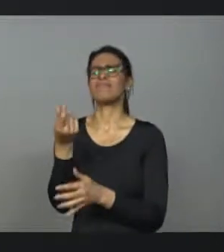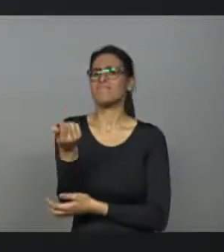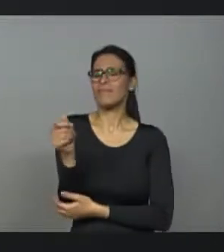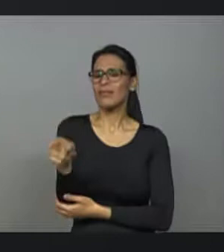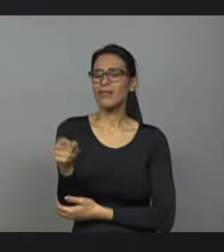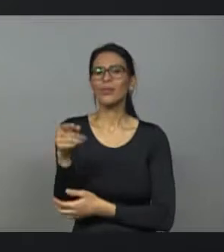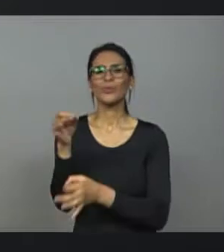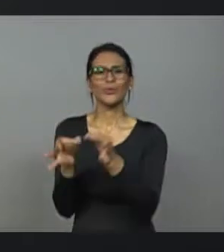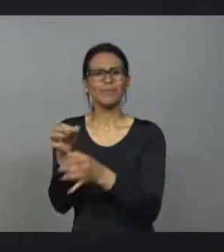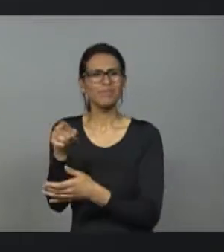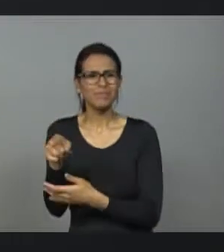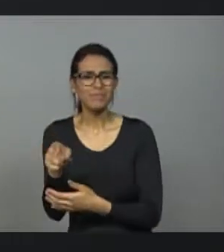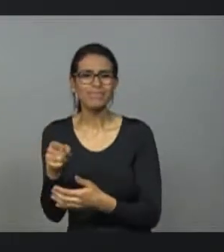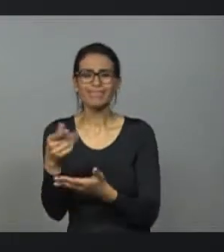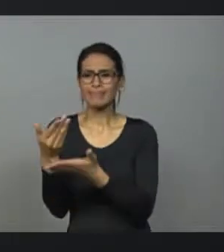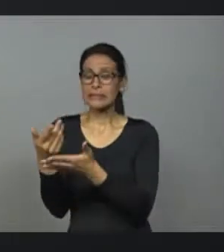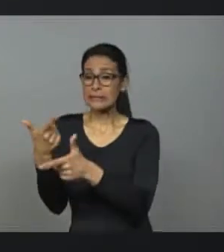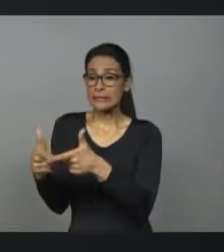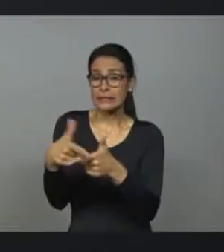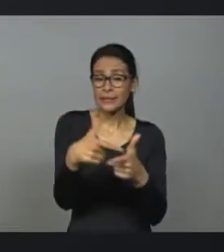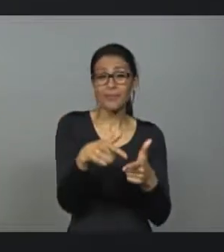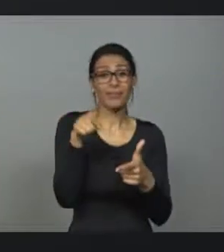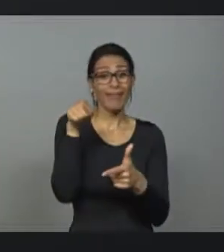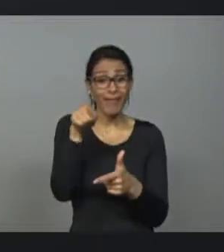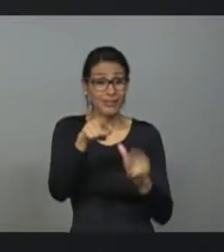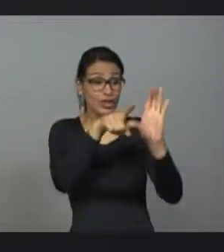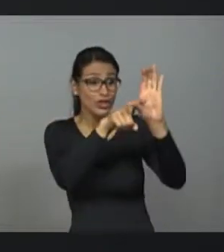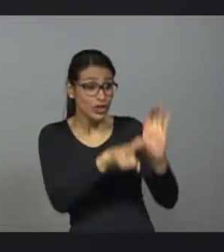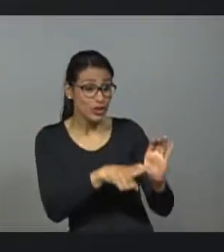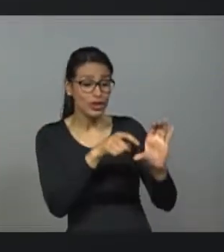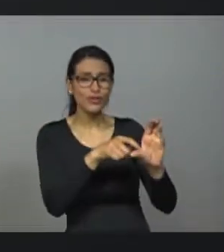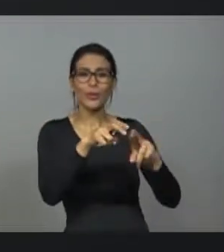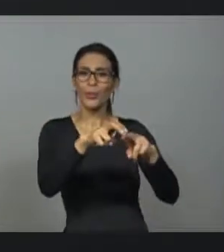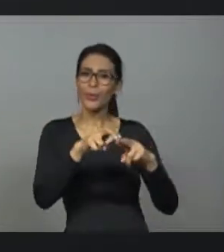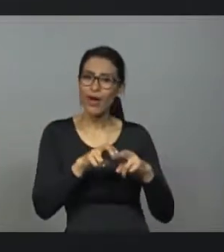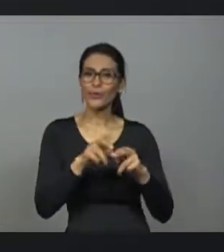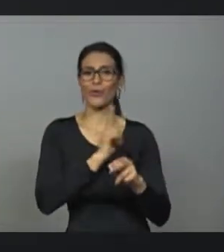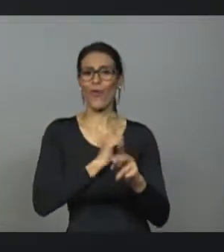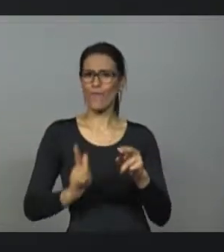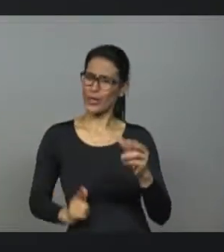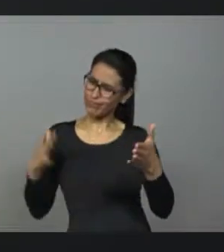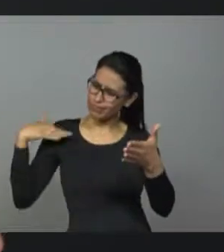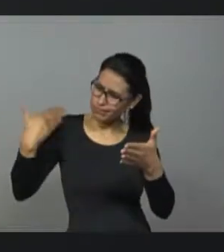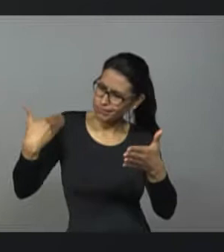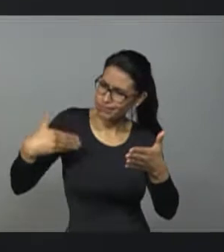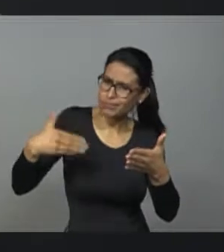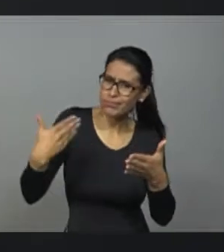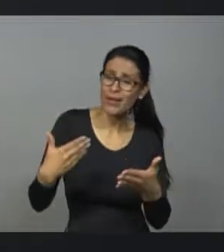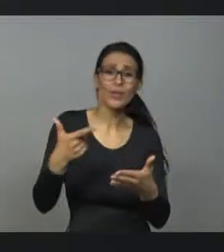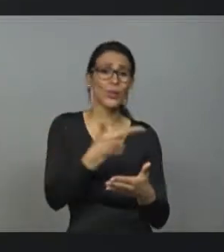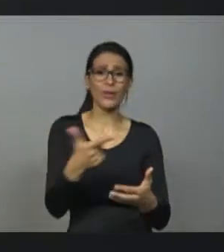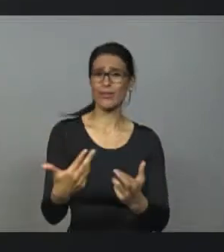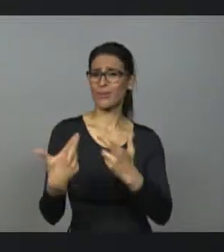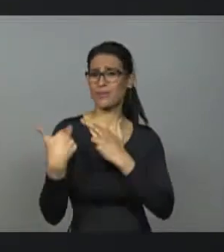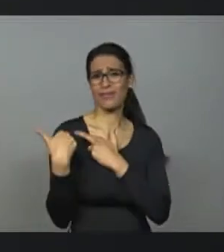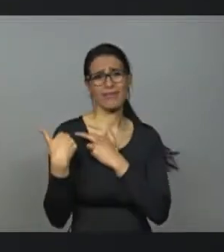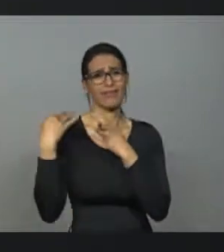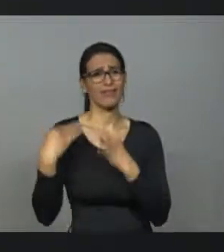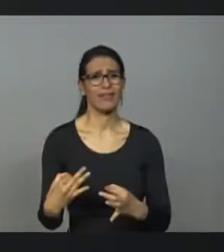Este passivo e esta dívida é resultado da irresponsabilidade fiscal de governos que sempre gastaram mais do que podiam.